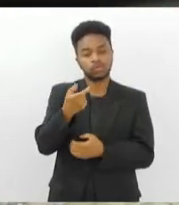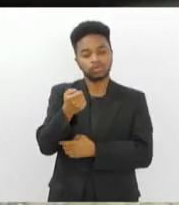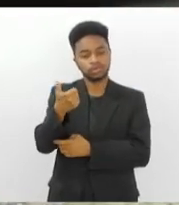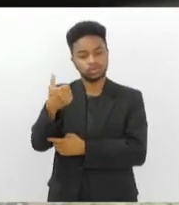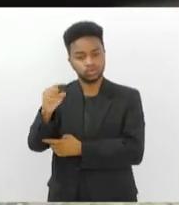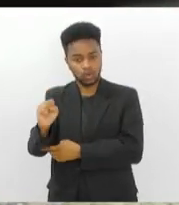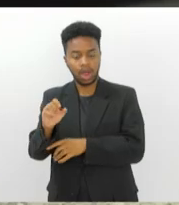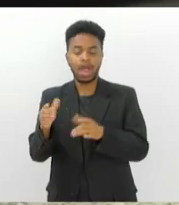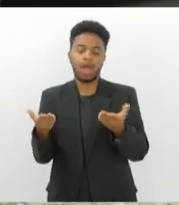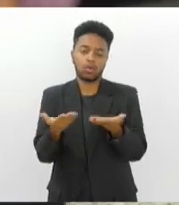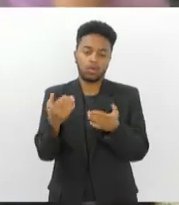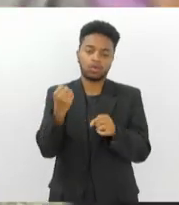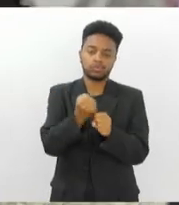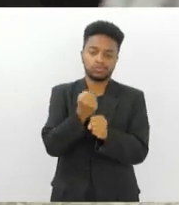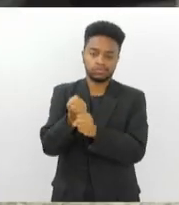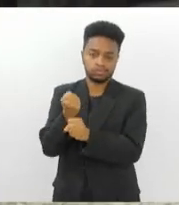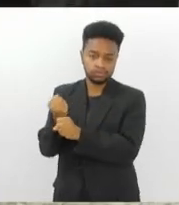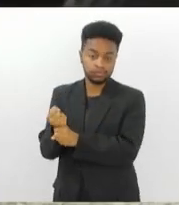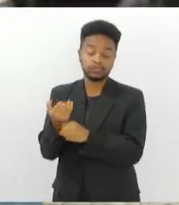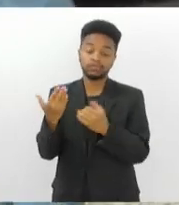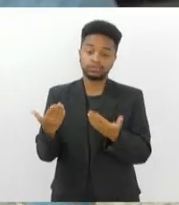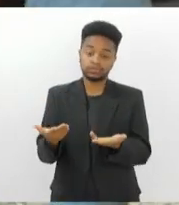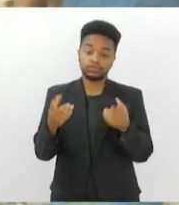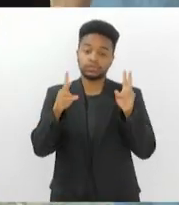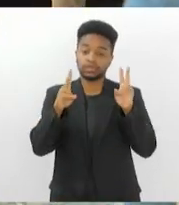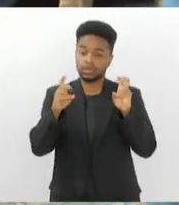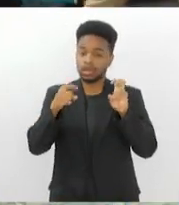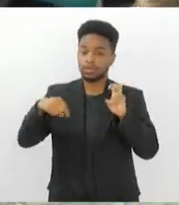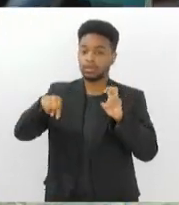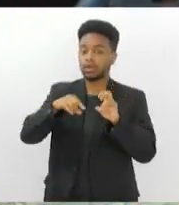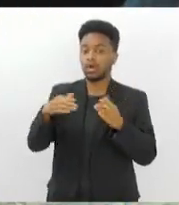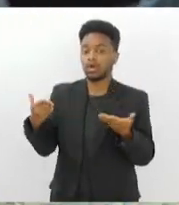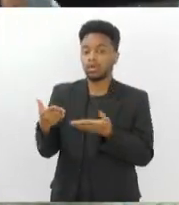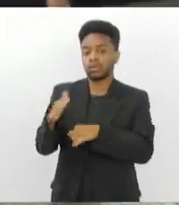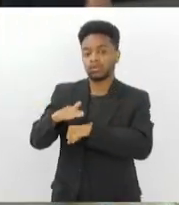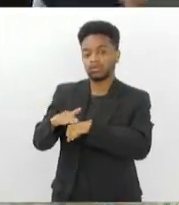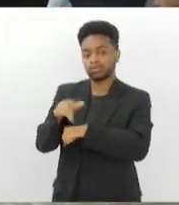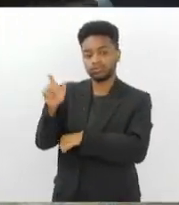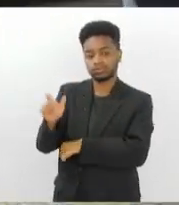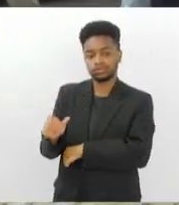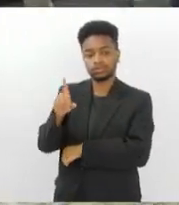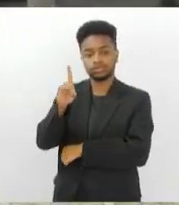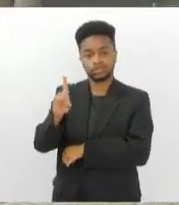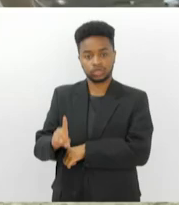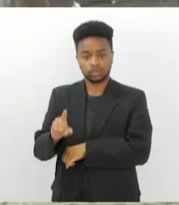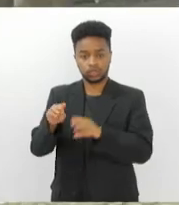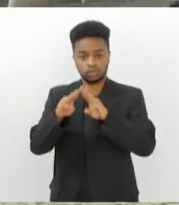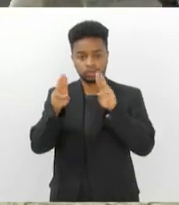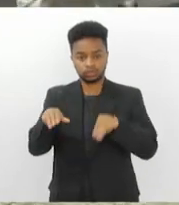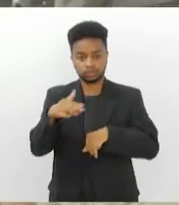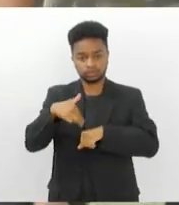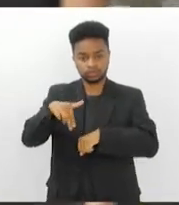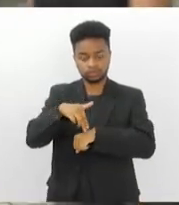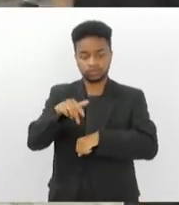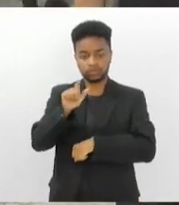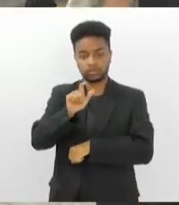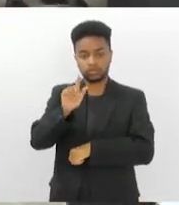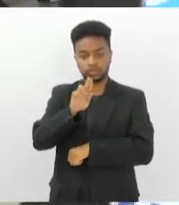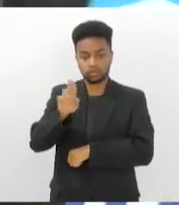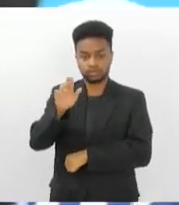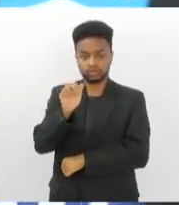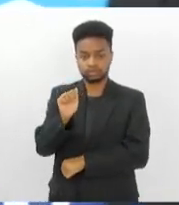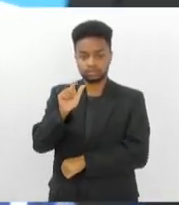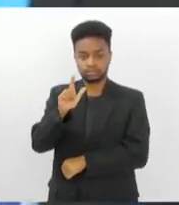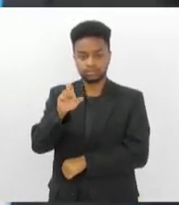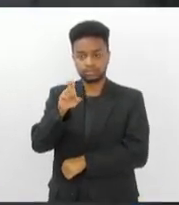por reformas. Sobre esse tema nós vamos conversar com o diretor do Museu Nacional, Alexander Kellner. Alexander, como